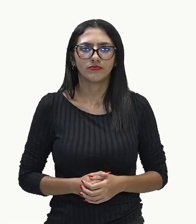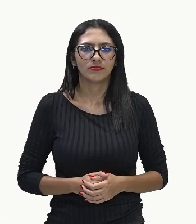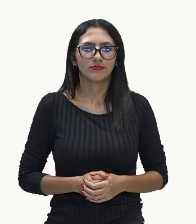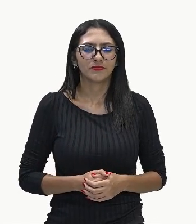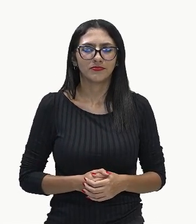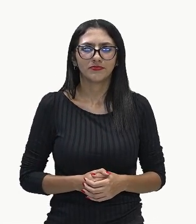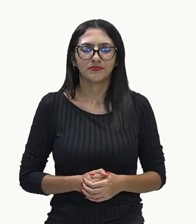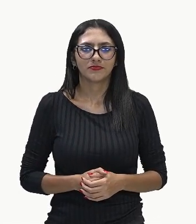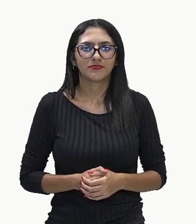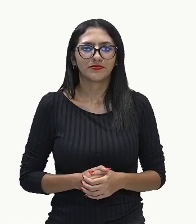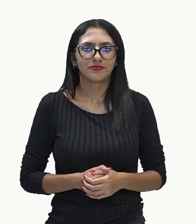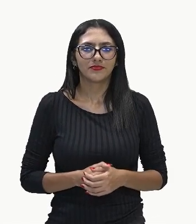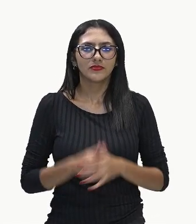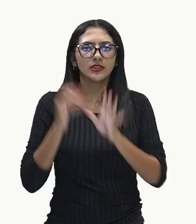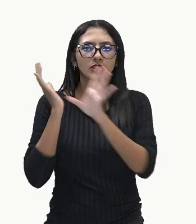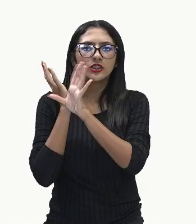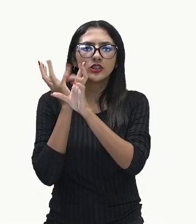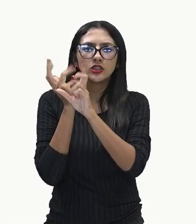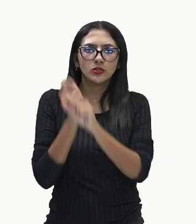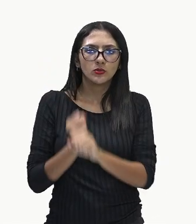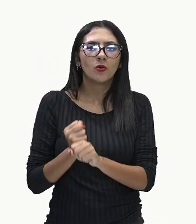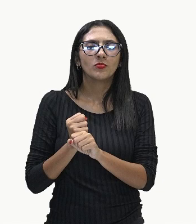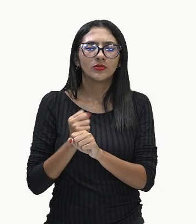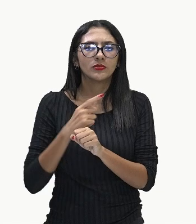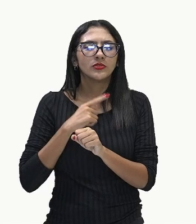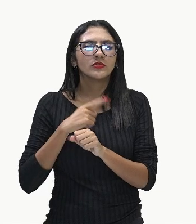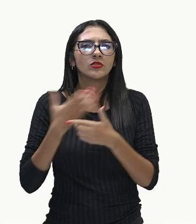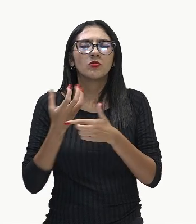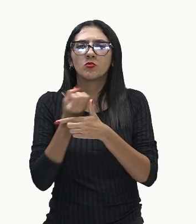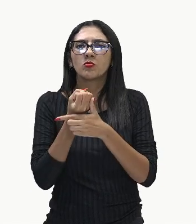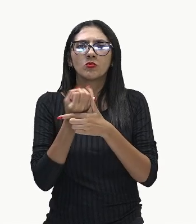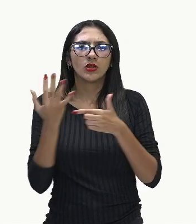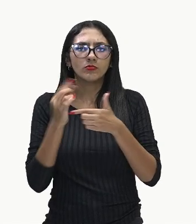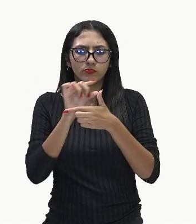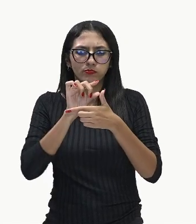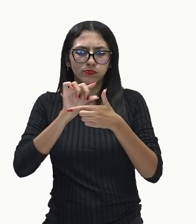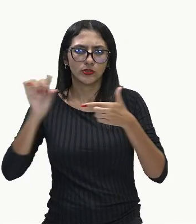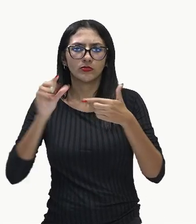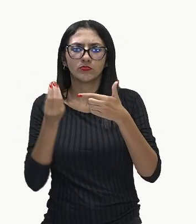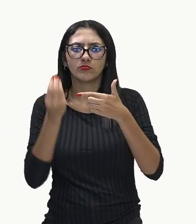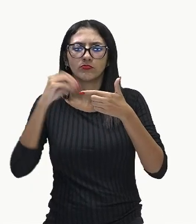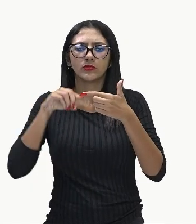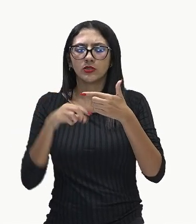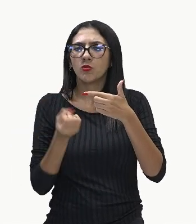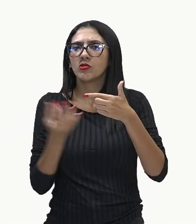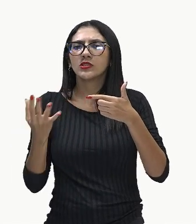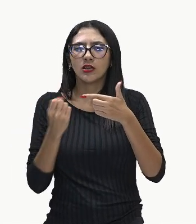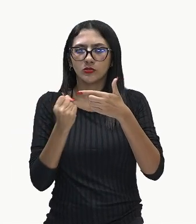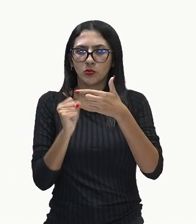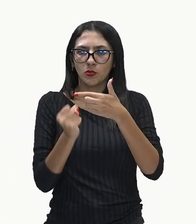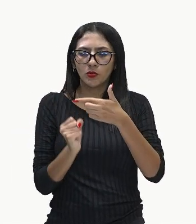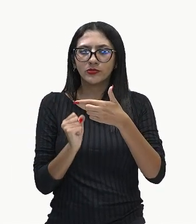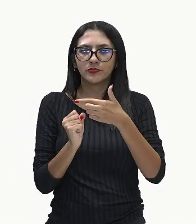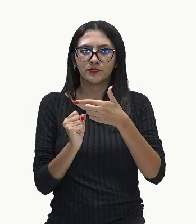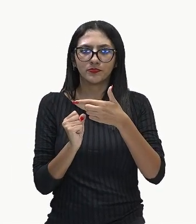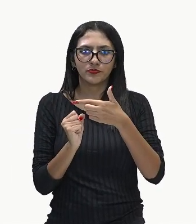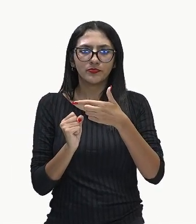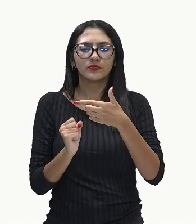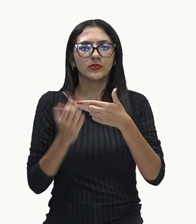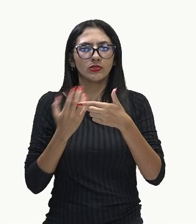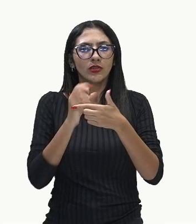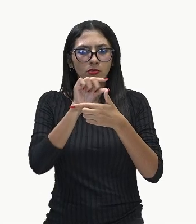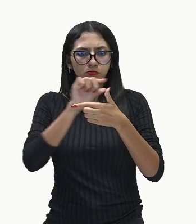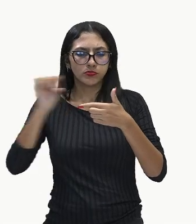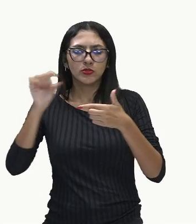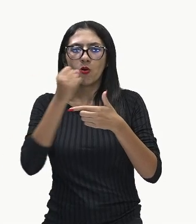Ao todo, nós tivemos oito marcas, a gente tinha oito marcas de carro. Como eu tinha oito marcas de carro, eu vou